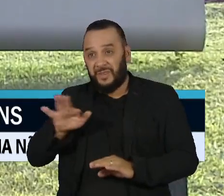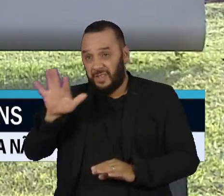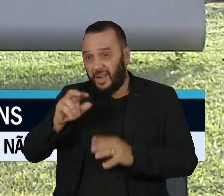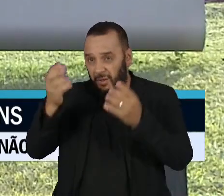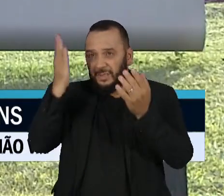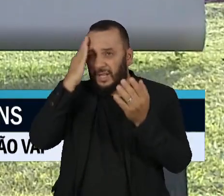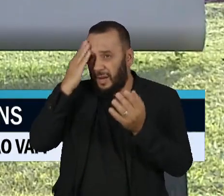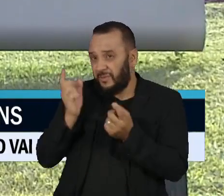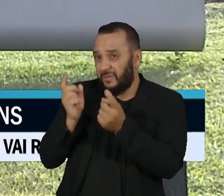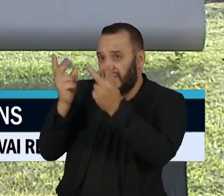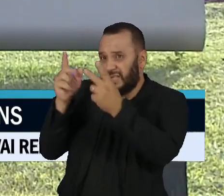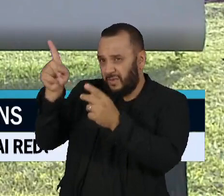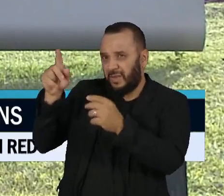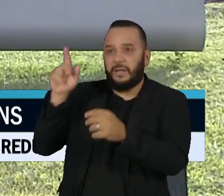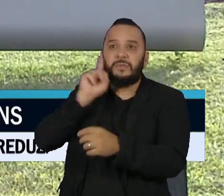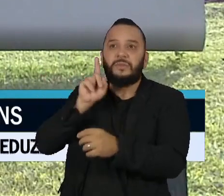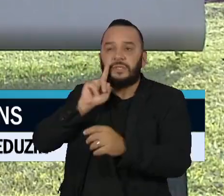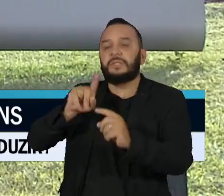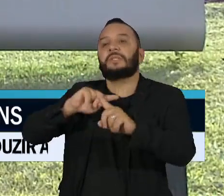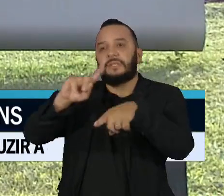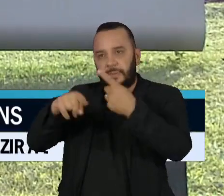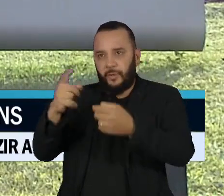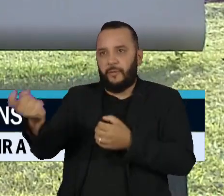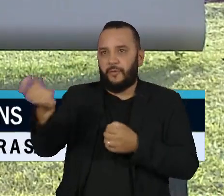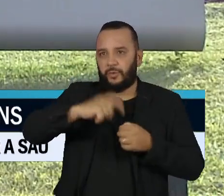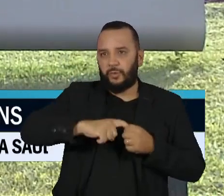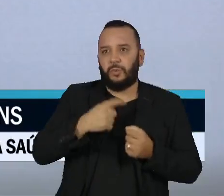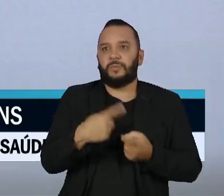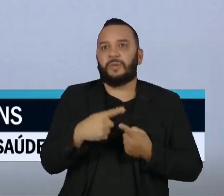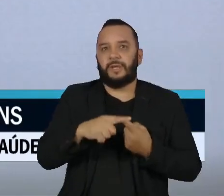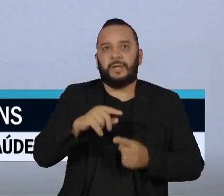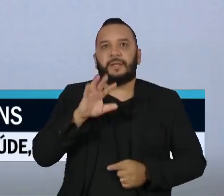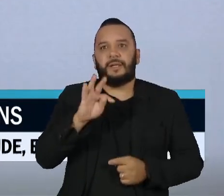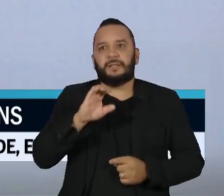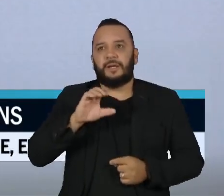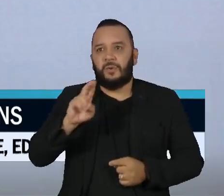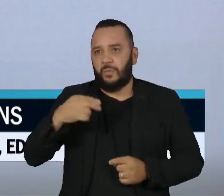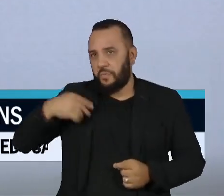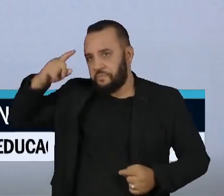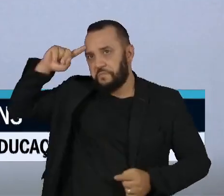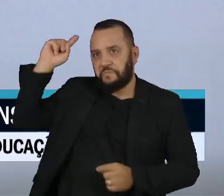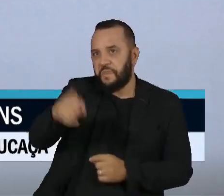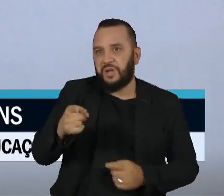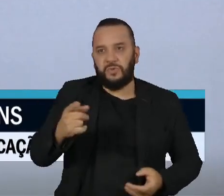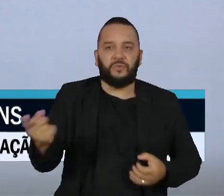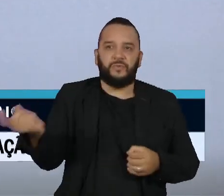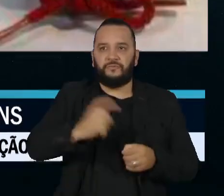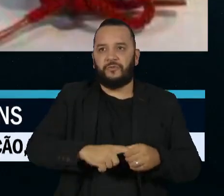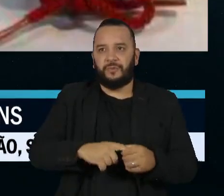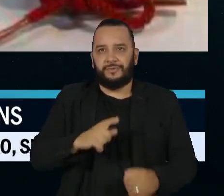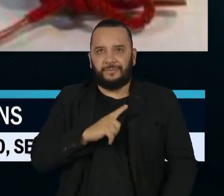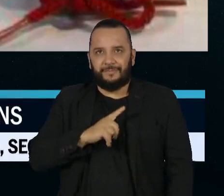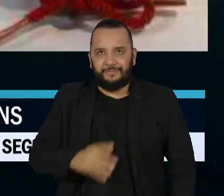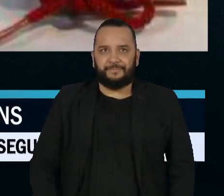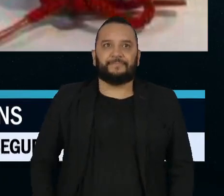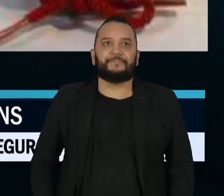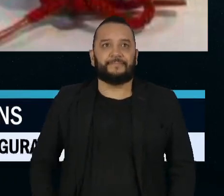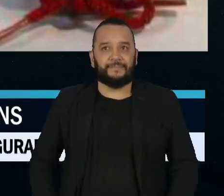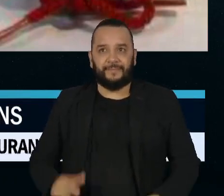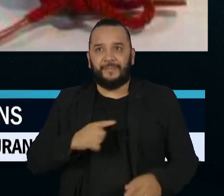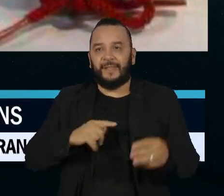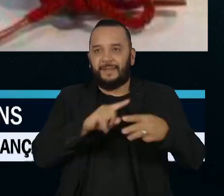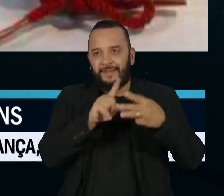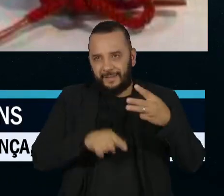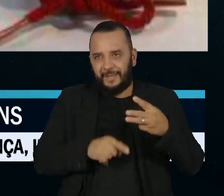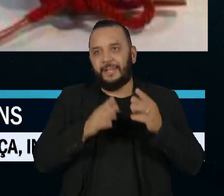e recuperados depois que o Tribunal de Contas da União deu ordem para que fossem devolvidos. Outros três já